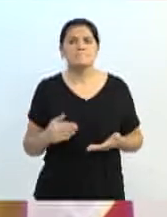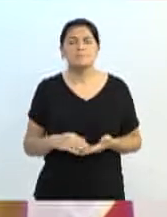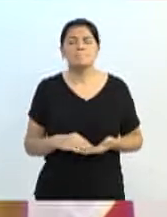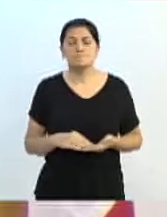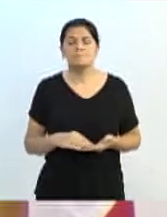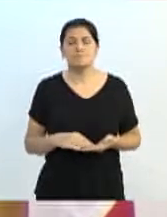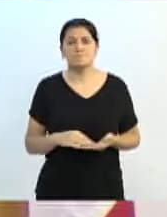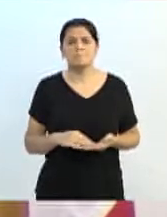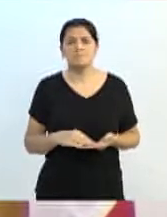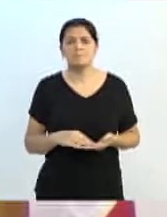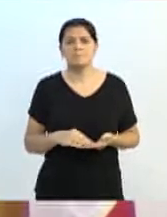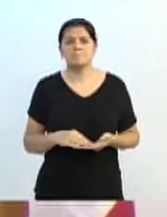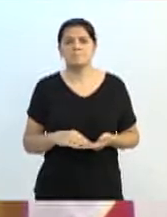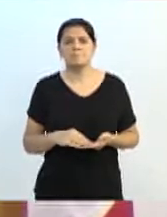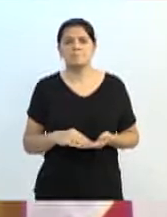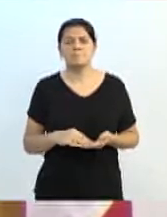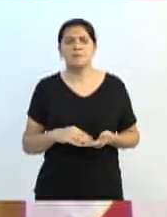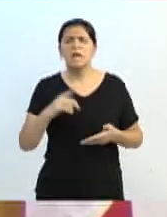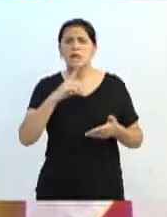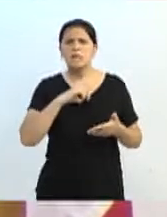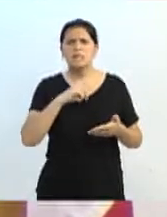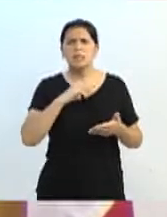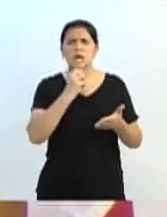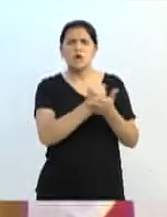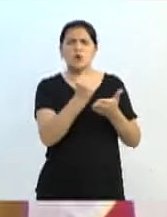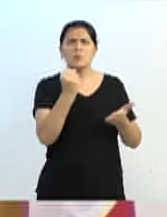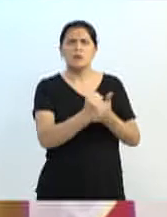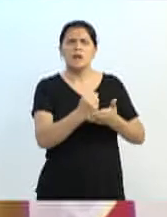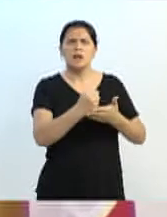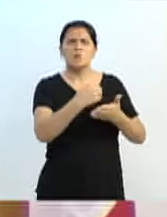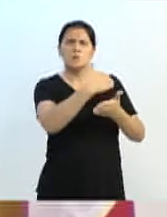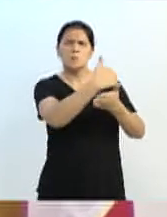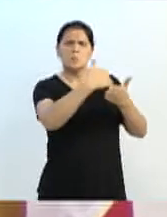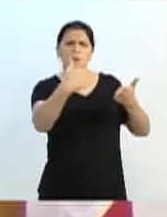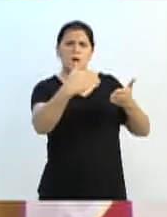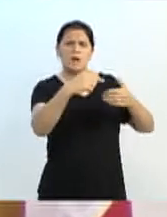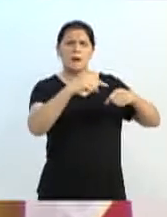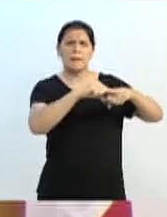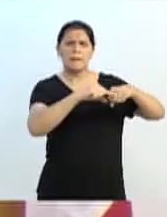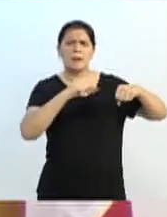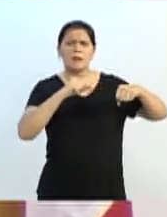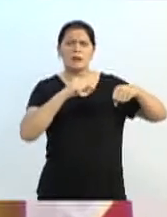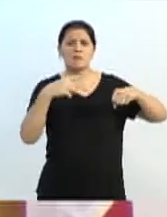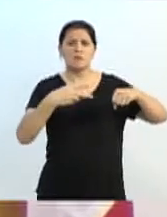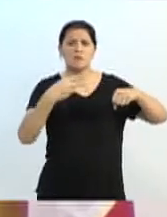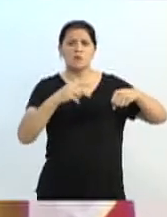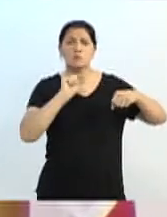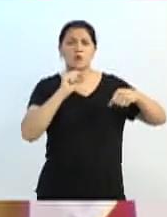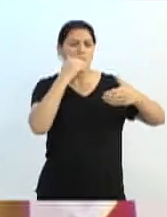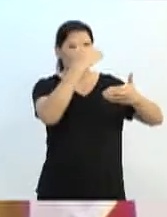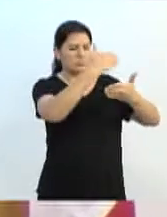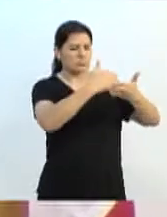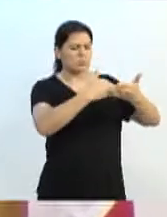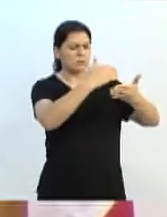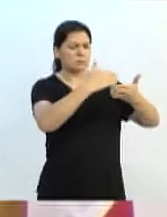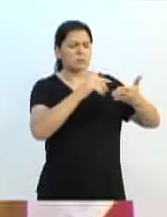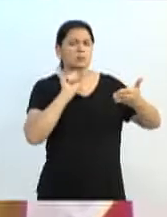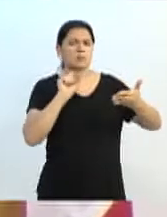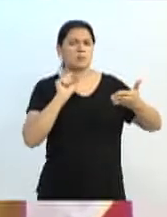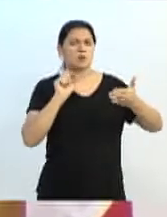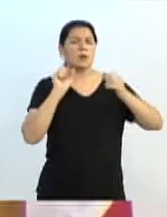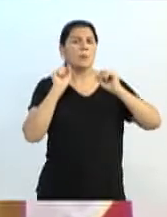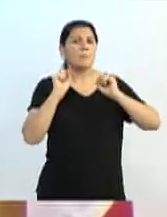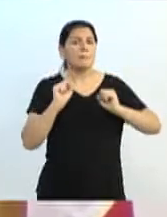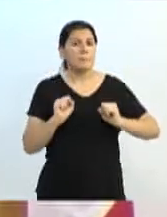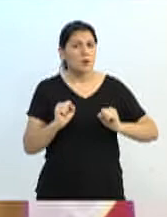é previsto na cláusula segunda do contrato, parágrafo segundo, de que poderá haver